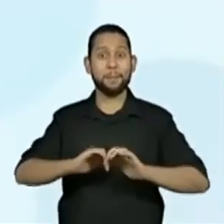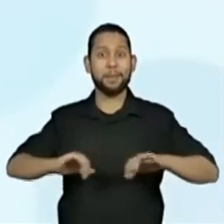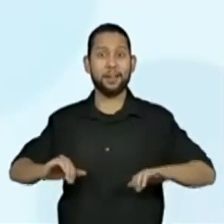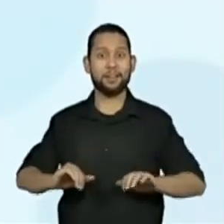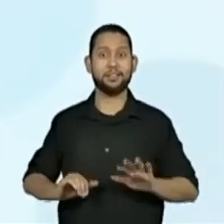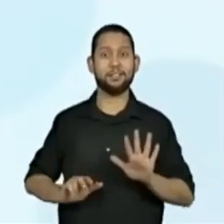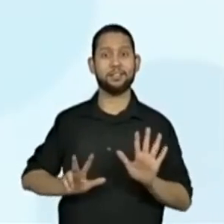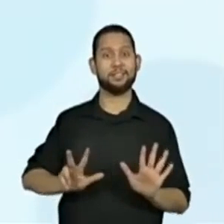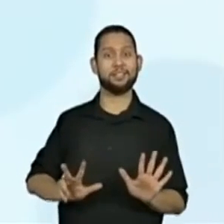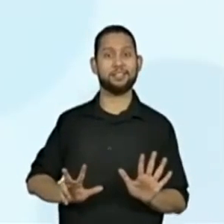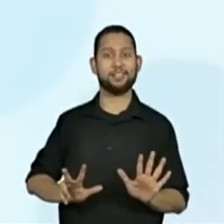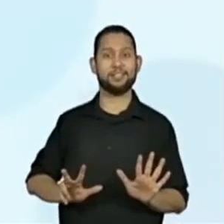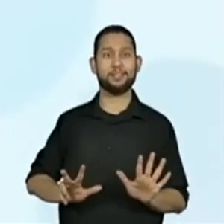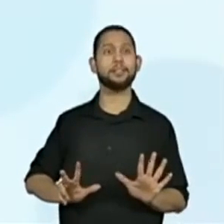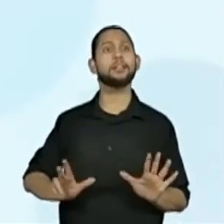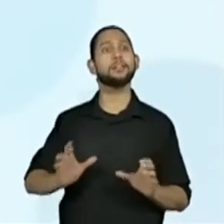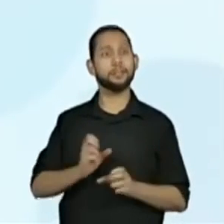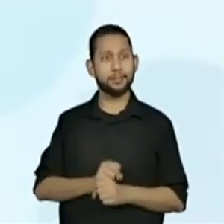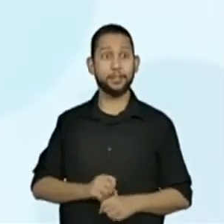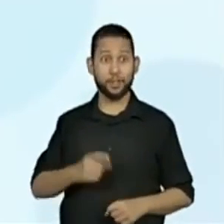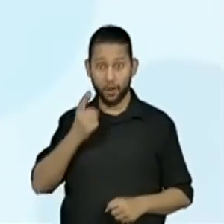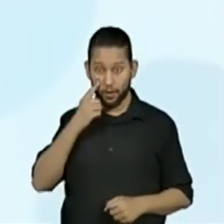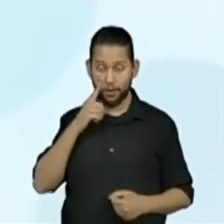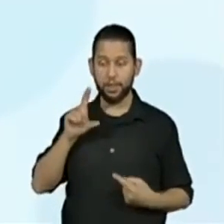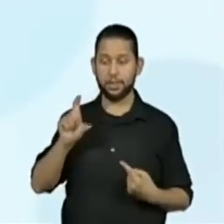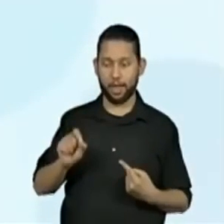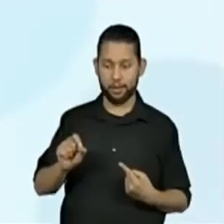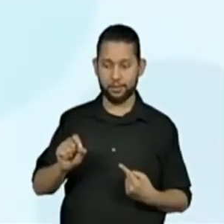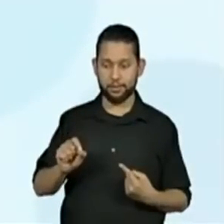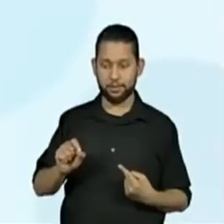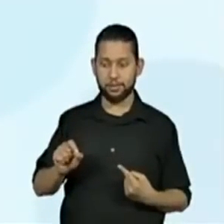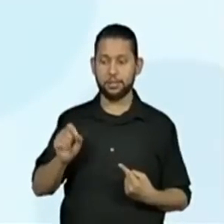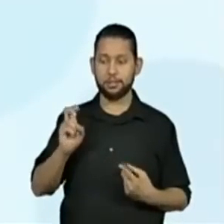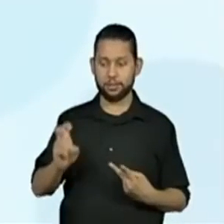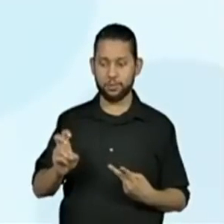mais 5 mais 3. Que vai resultar em quanto?